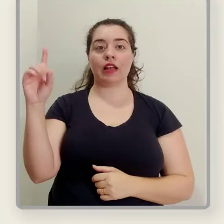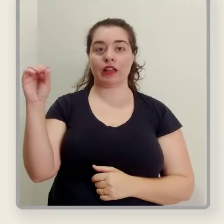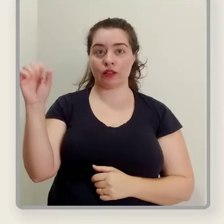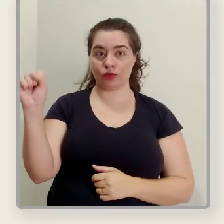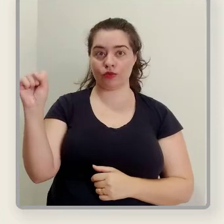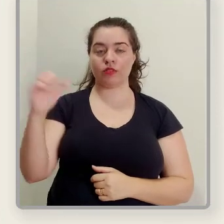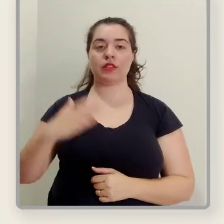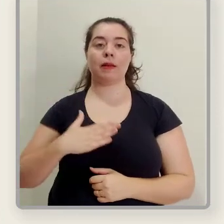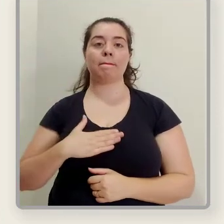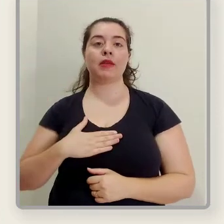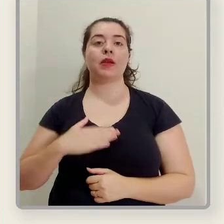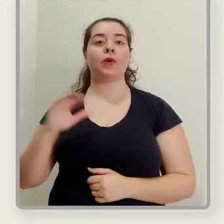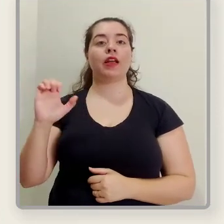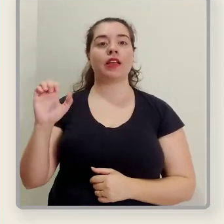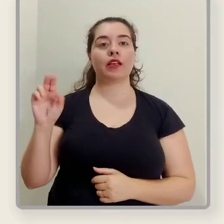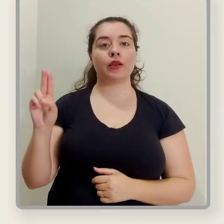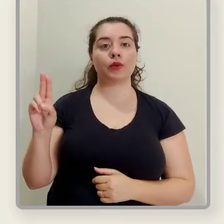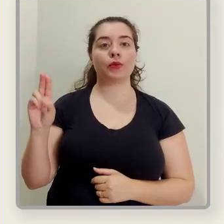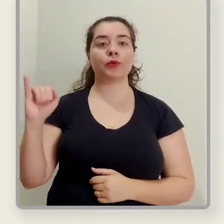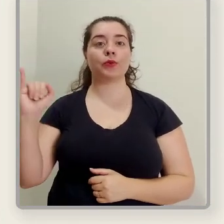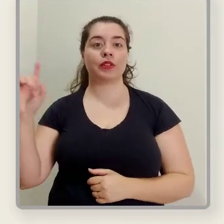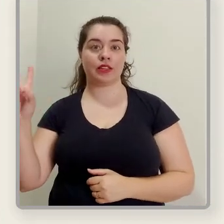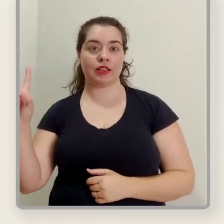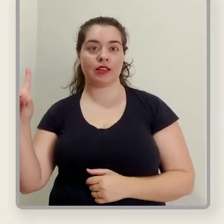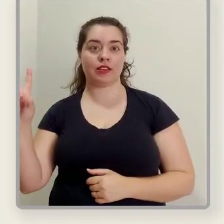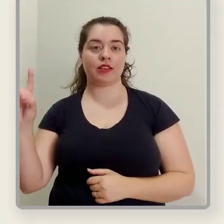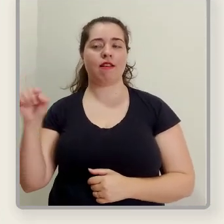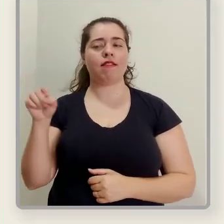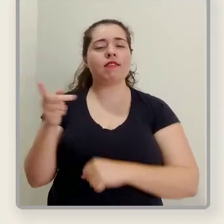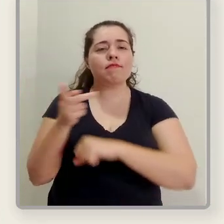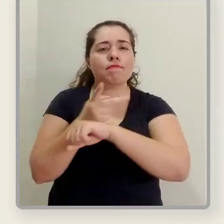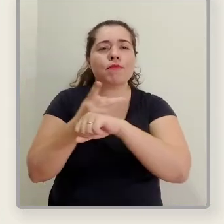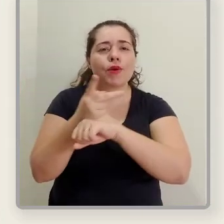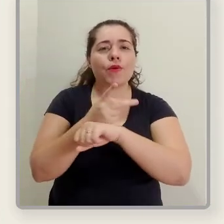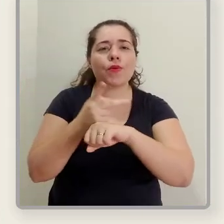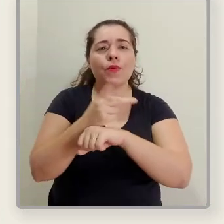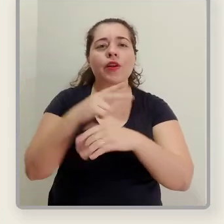neste campo, você vai localizar o arquivo que você fez o download.